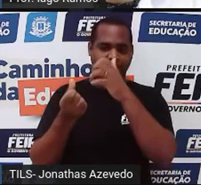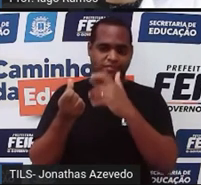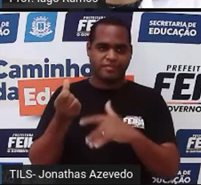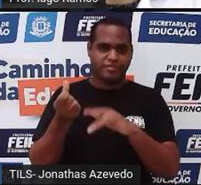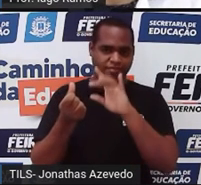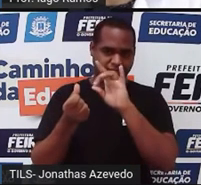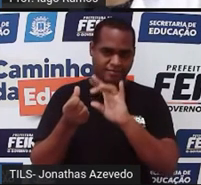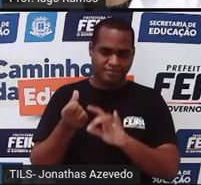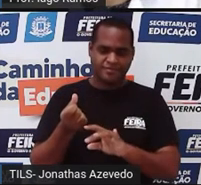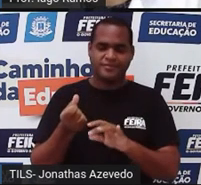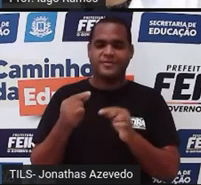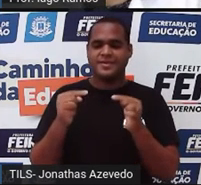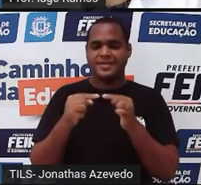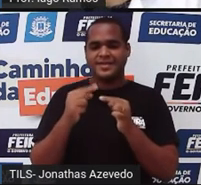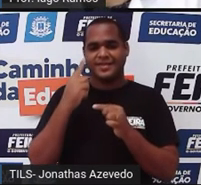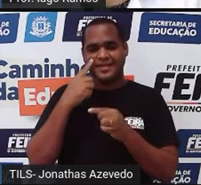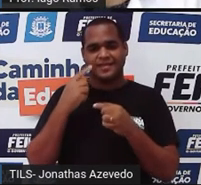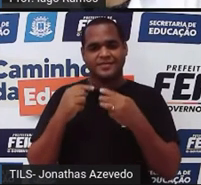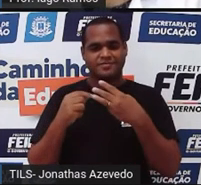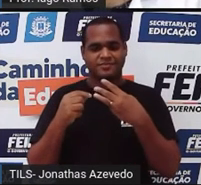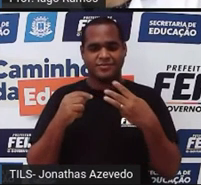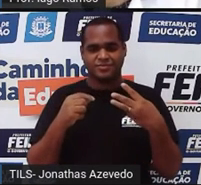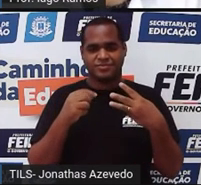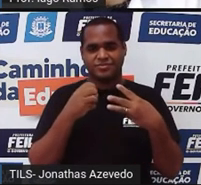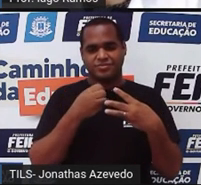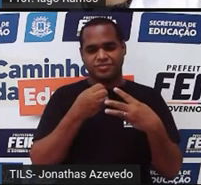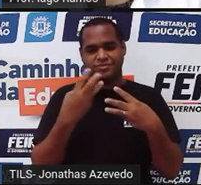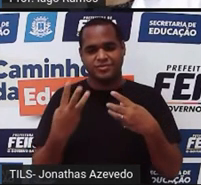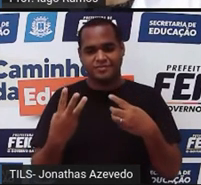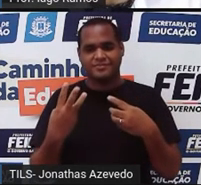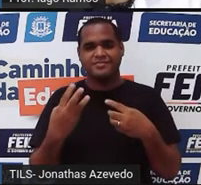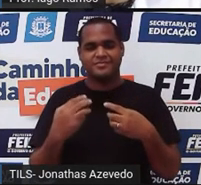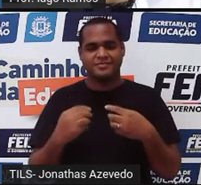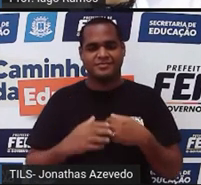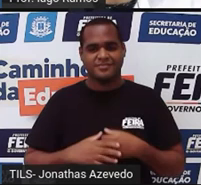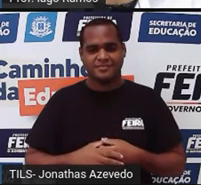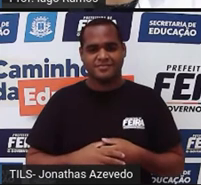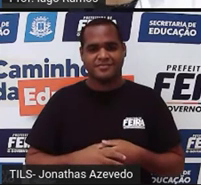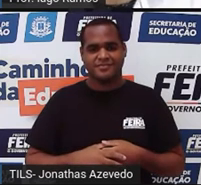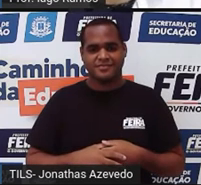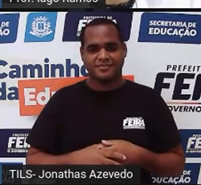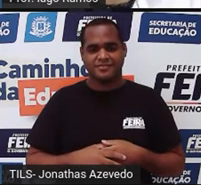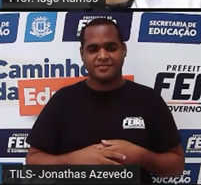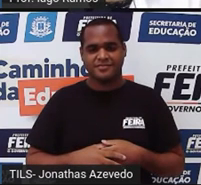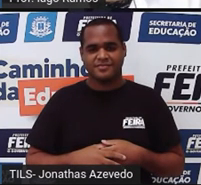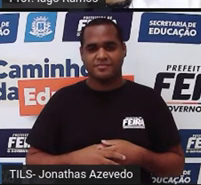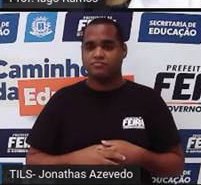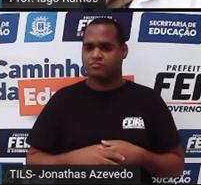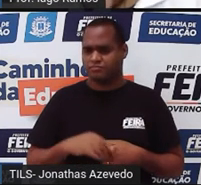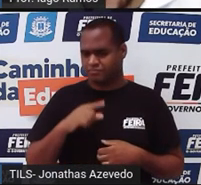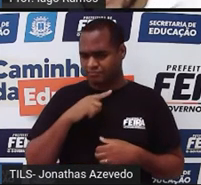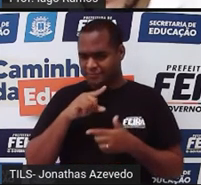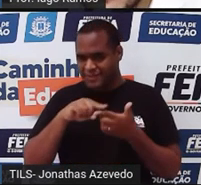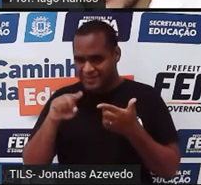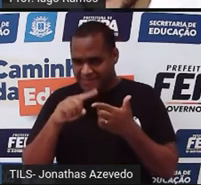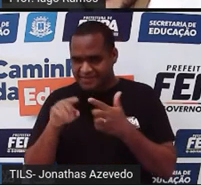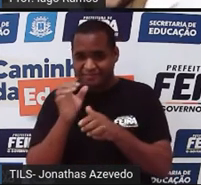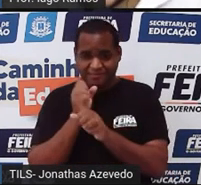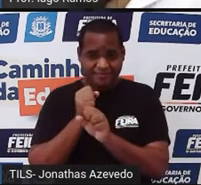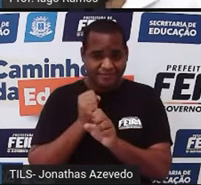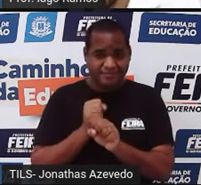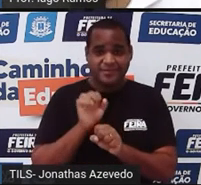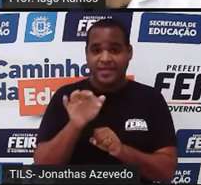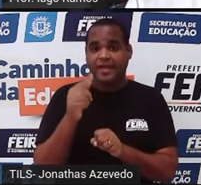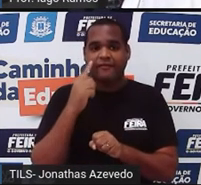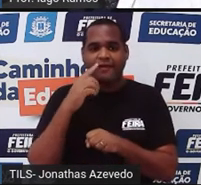já tinha escrito ali no diagramazinho. Olha só, ou seja, tem problema de contagem que se a gente